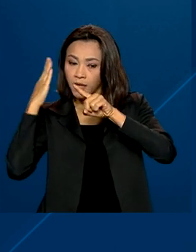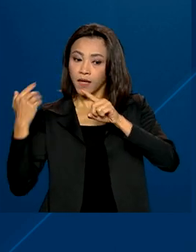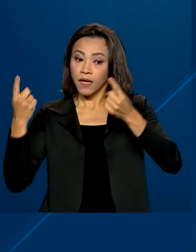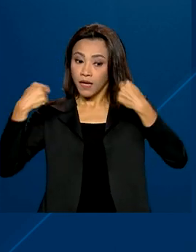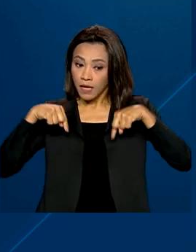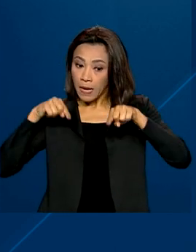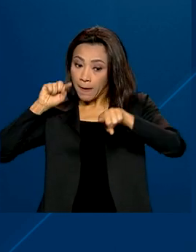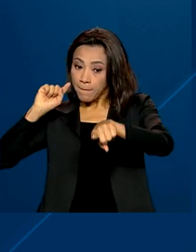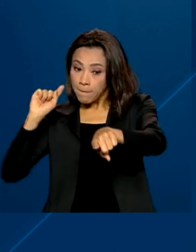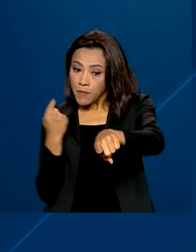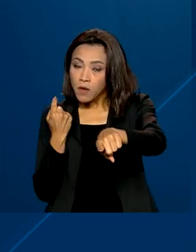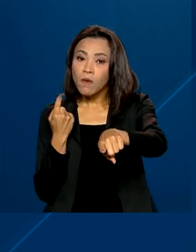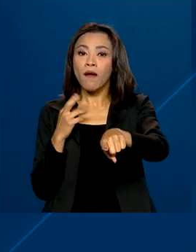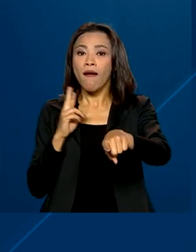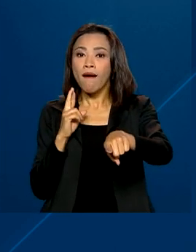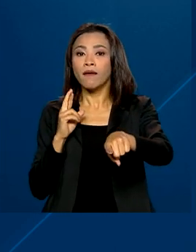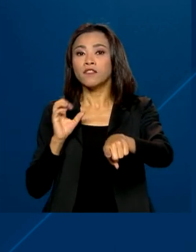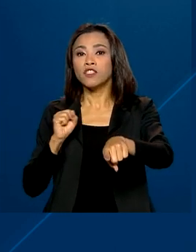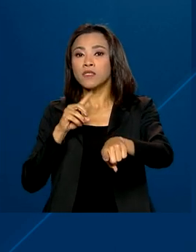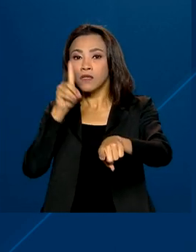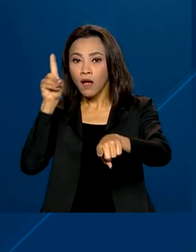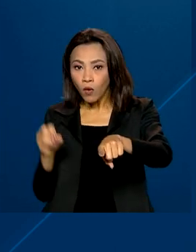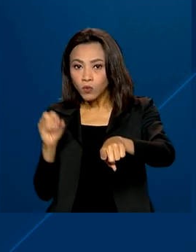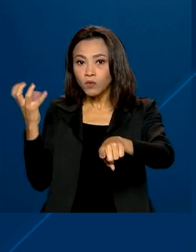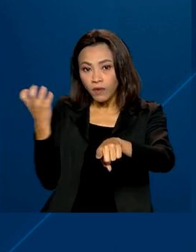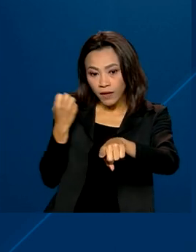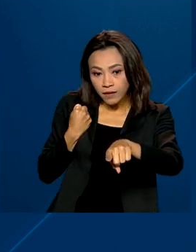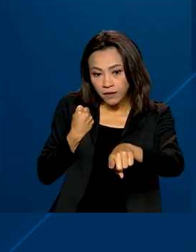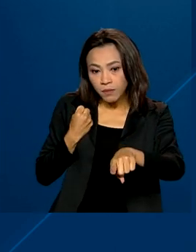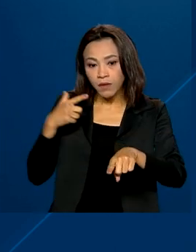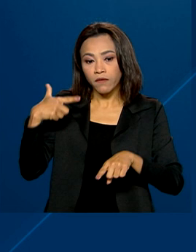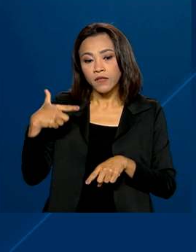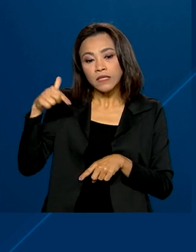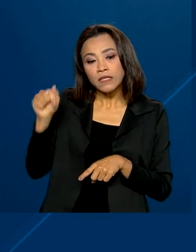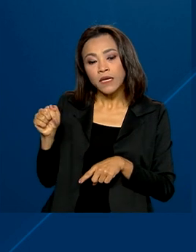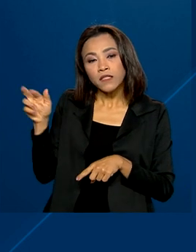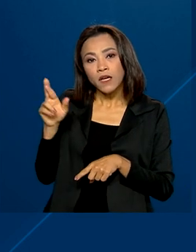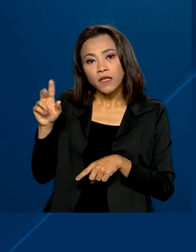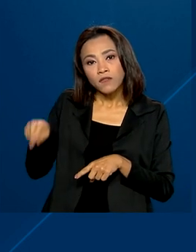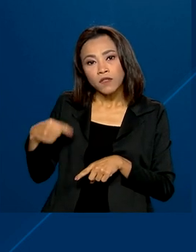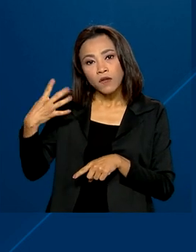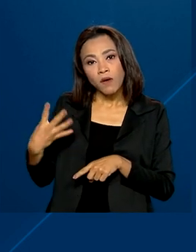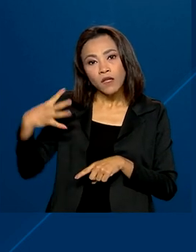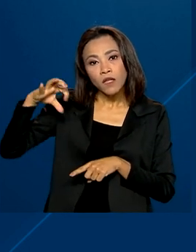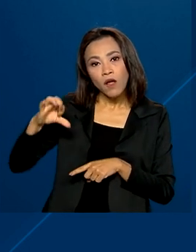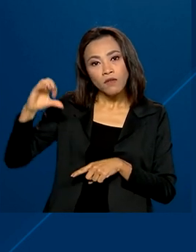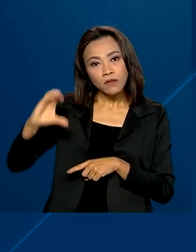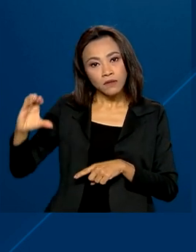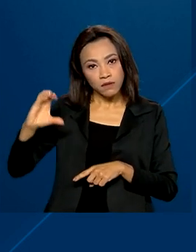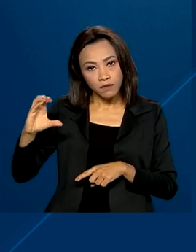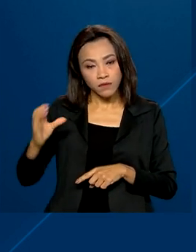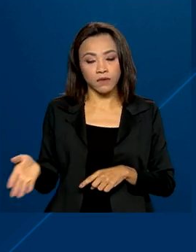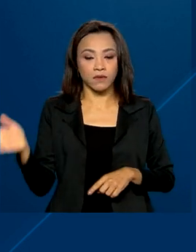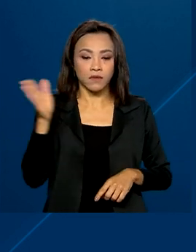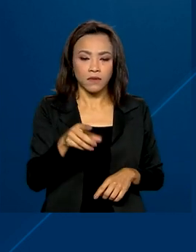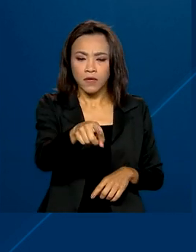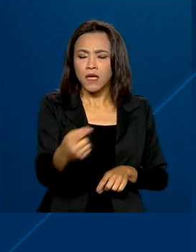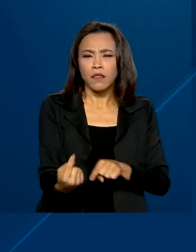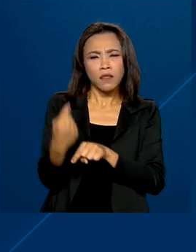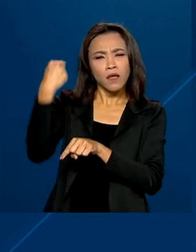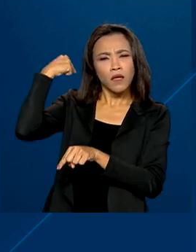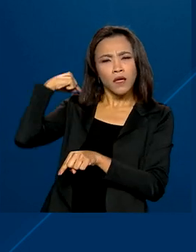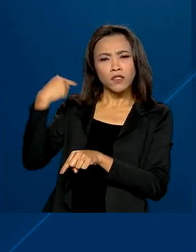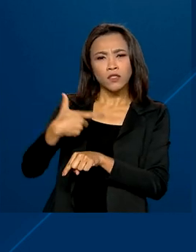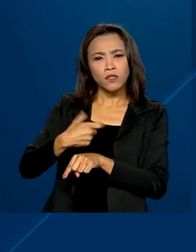cada mil reais de saldo, o trabalhador receberá R$ 27,49. Desde 2016,